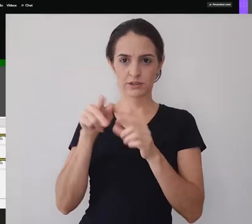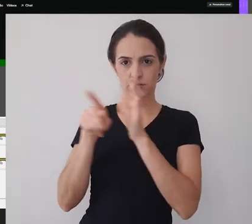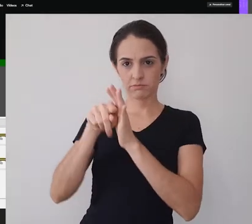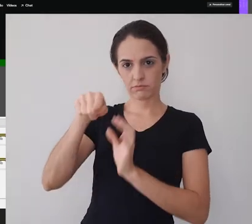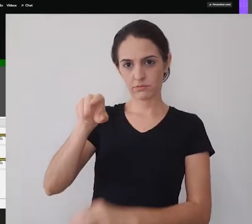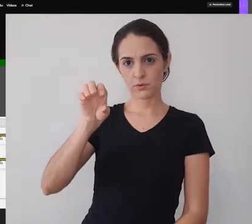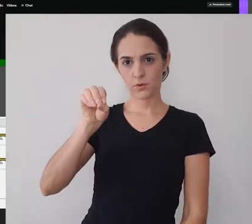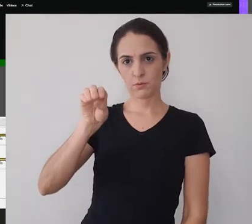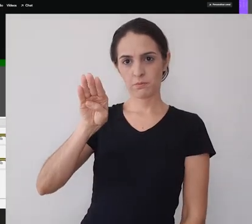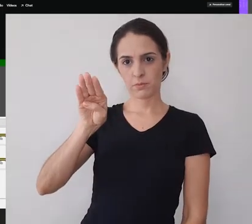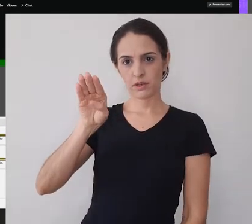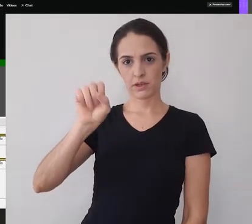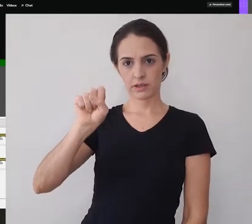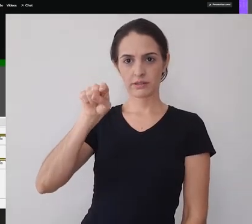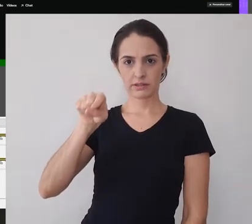do OBS.